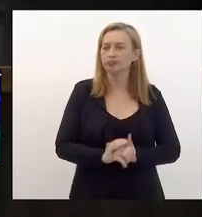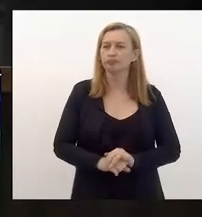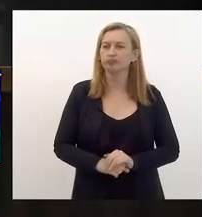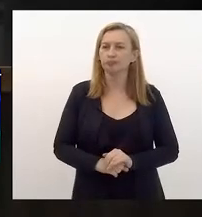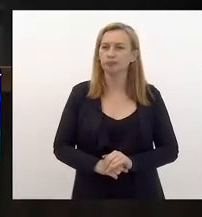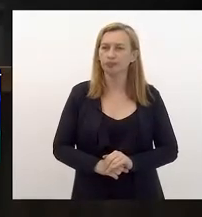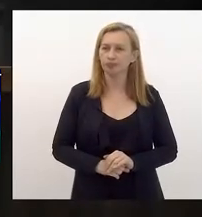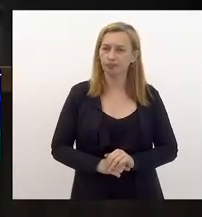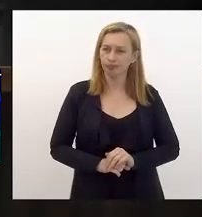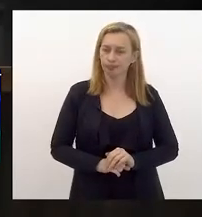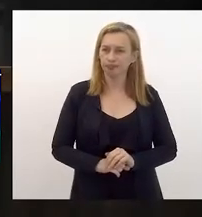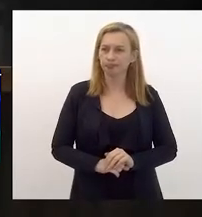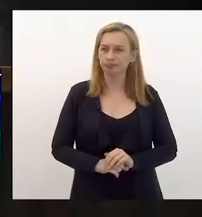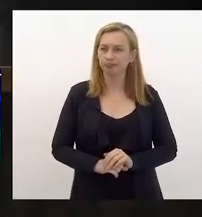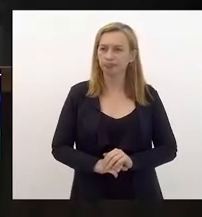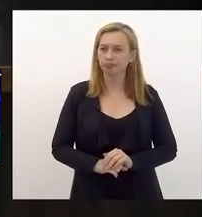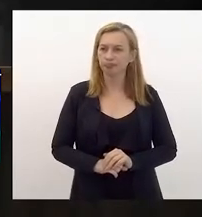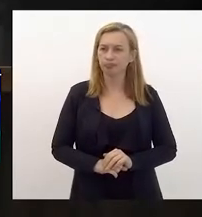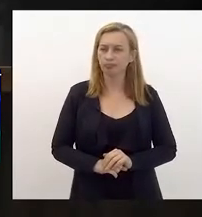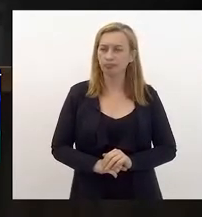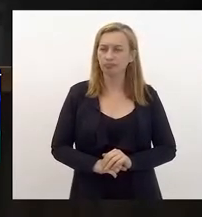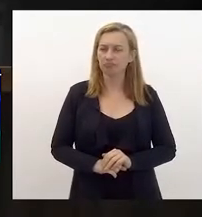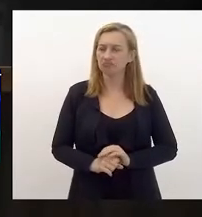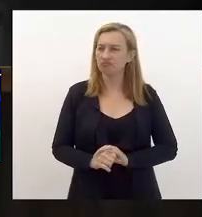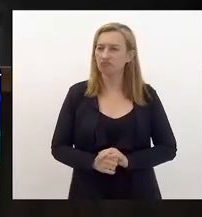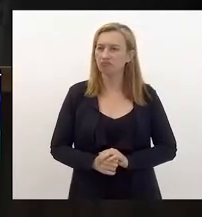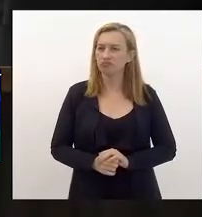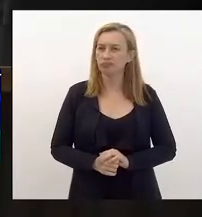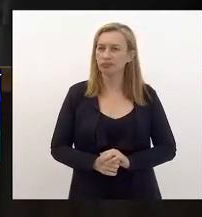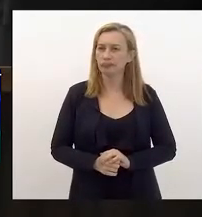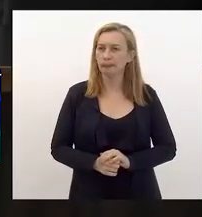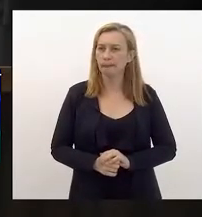de emendas. Não havendo